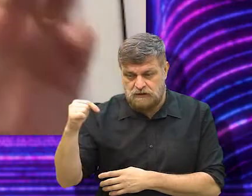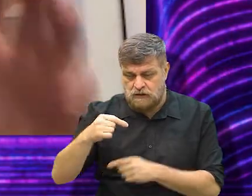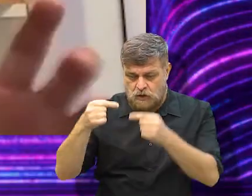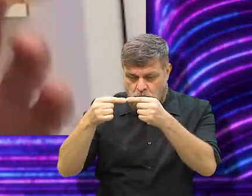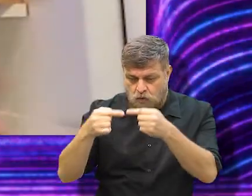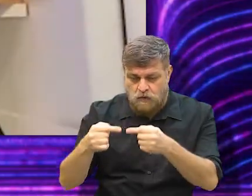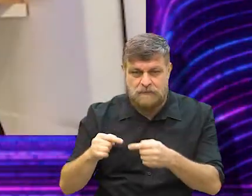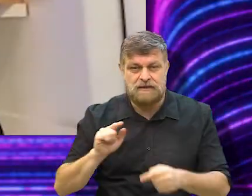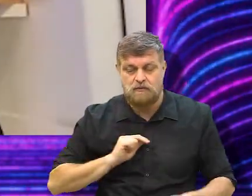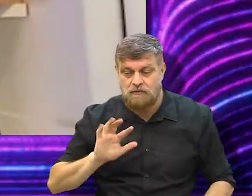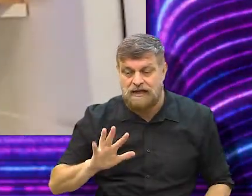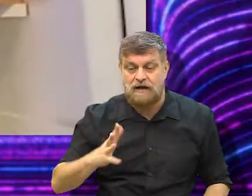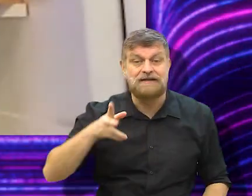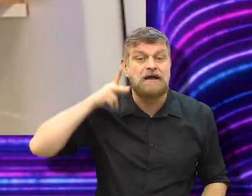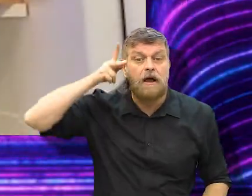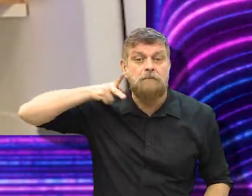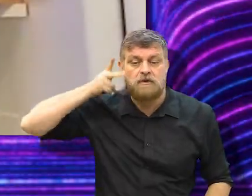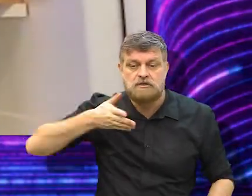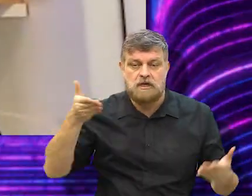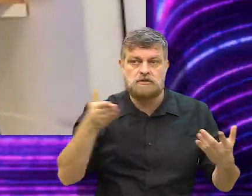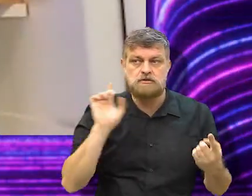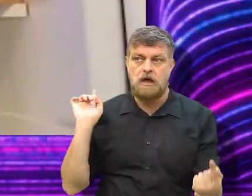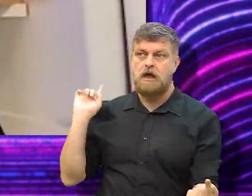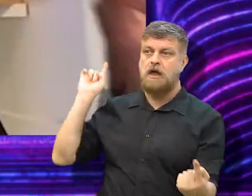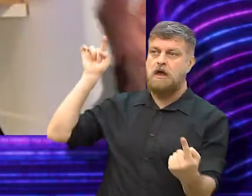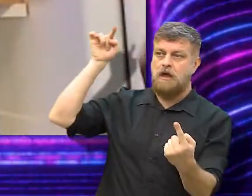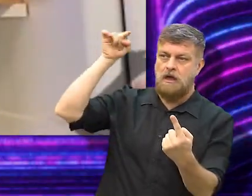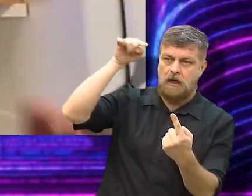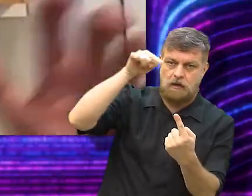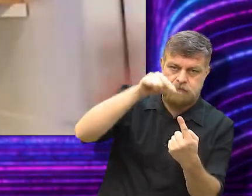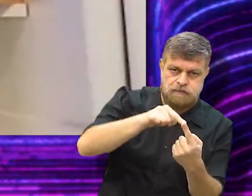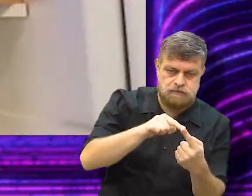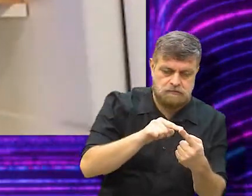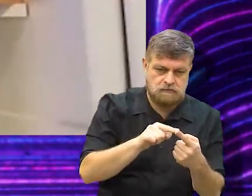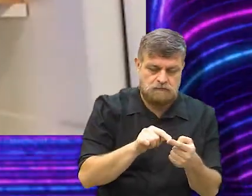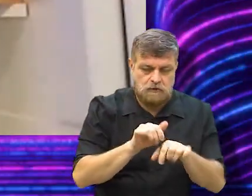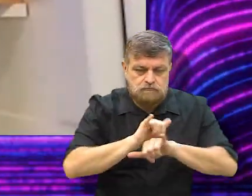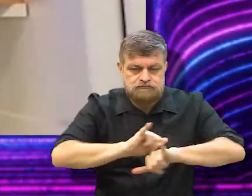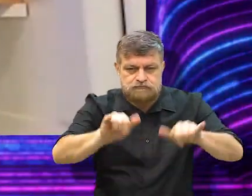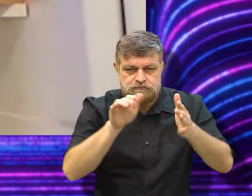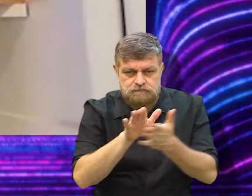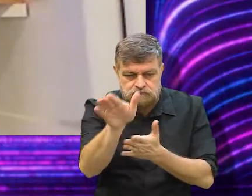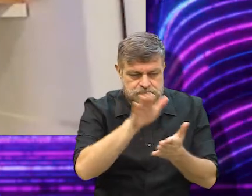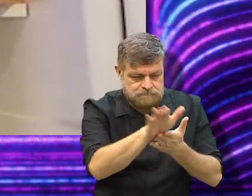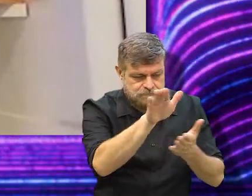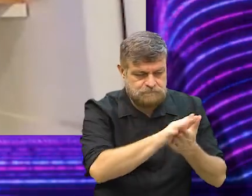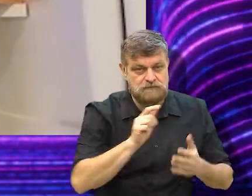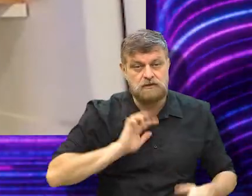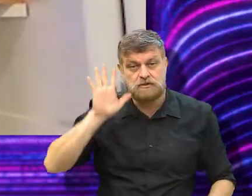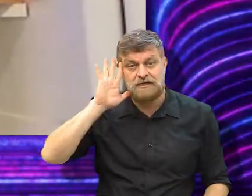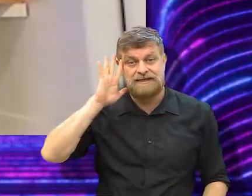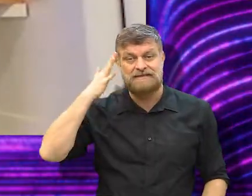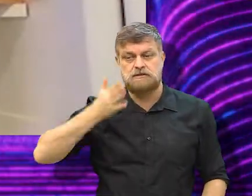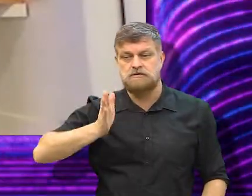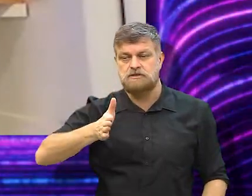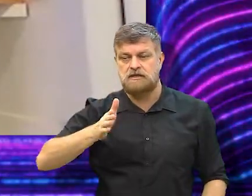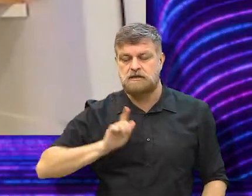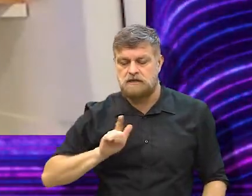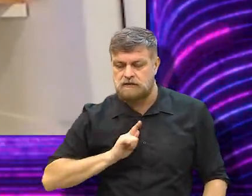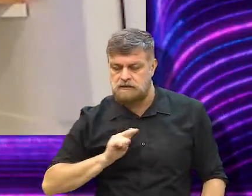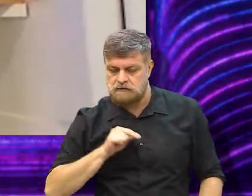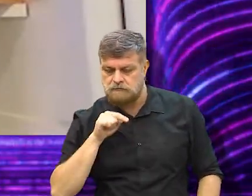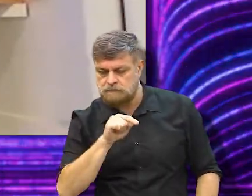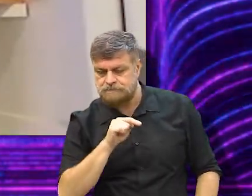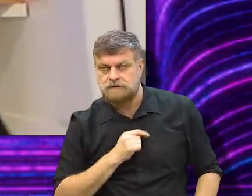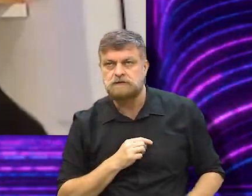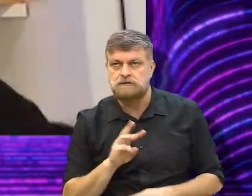muito tem a ver com a realidade política atual. Eu falei, vou pegar esse romance, eu vou revisá-lo e vou publicá-lo. Eu já tinha decidido que eu ia publicar. Aí